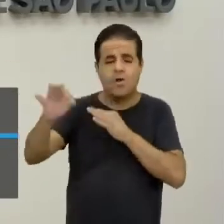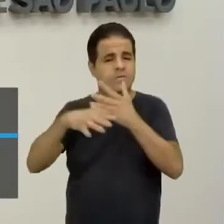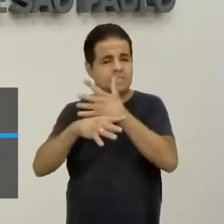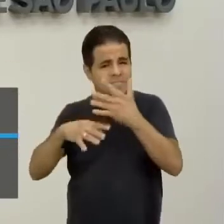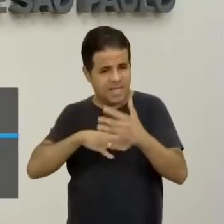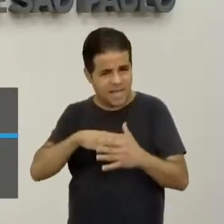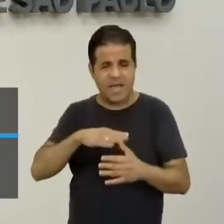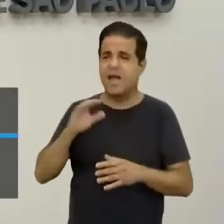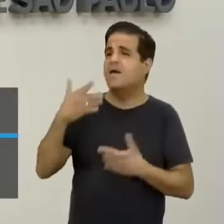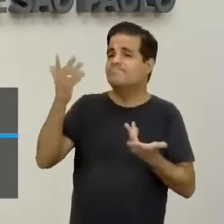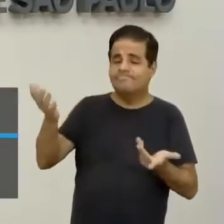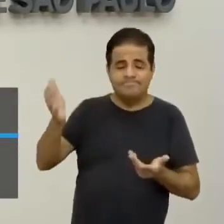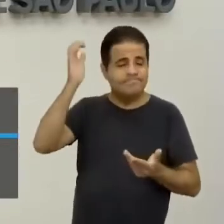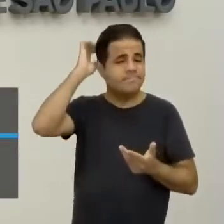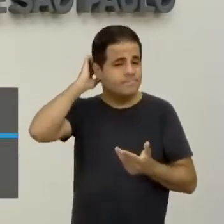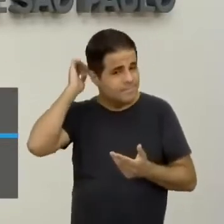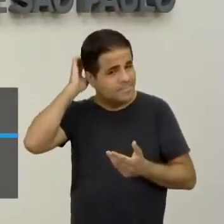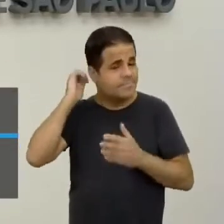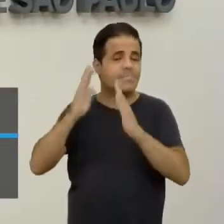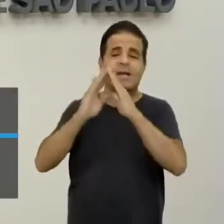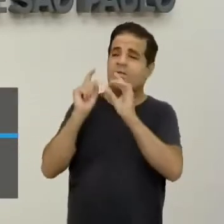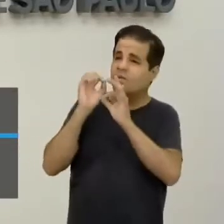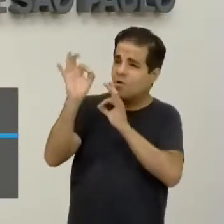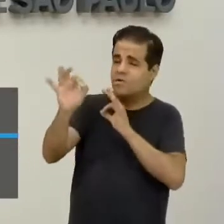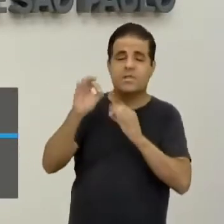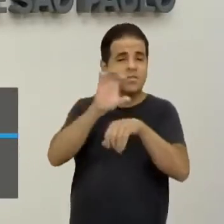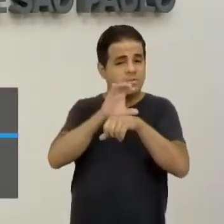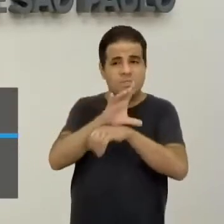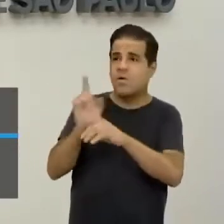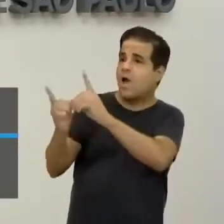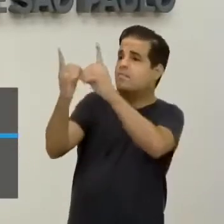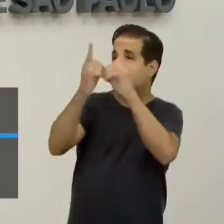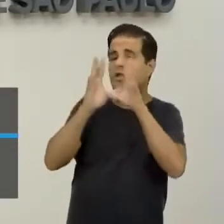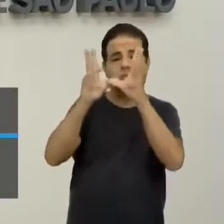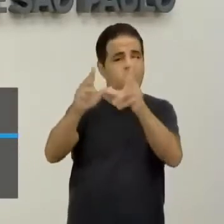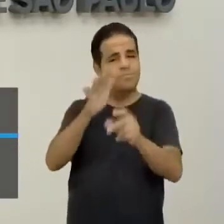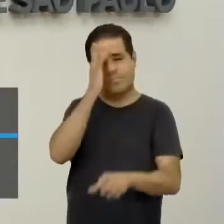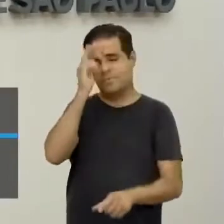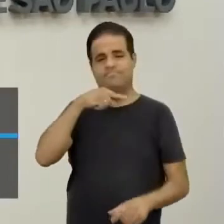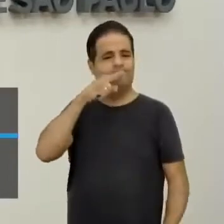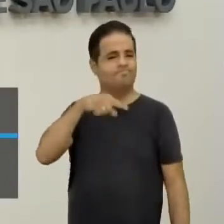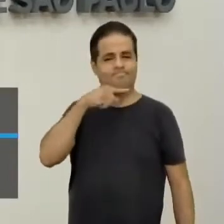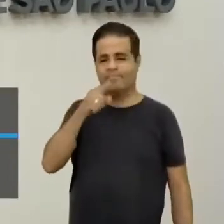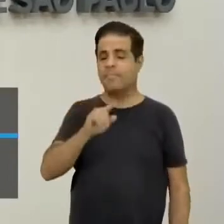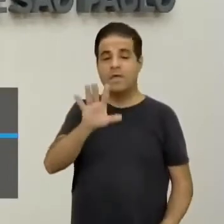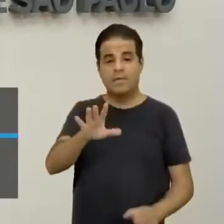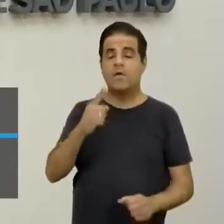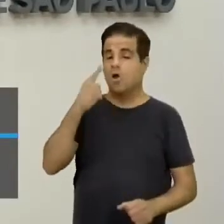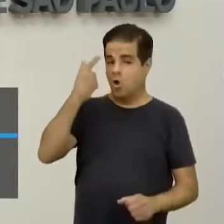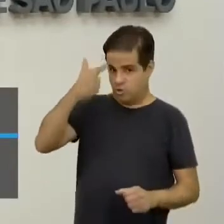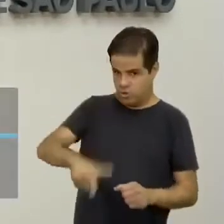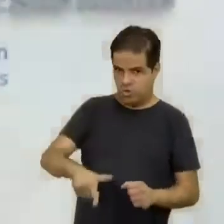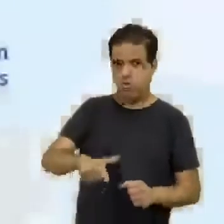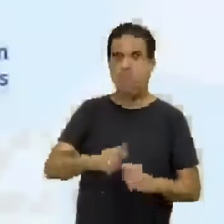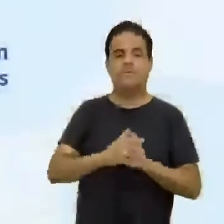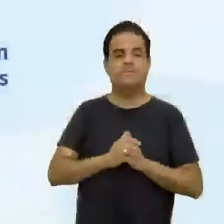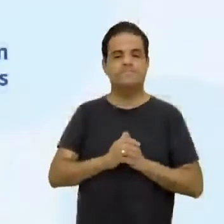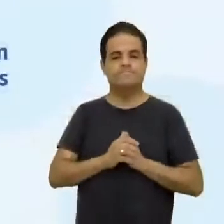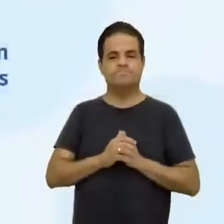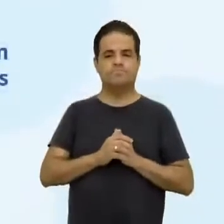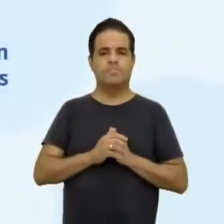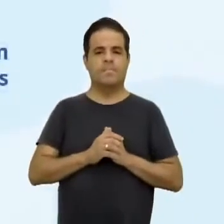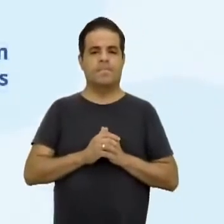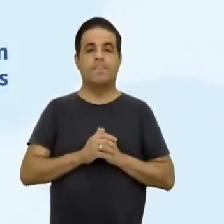urbanos. Então, ainda, essa constituição, ela não atende a todos os cidadãos, né. E a gente pode voltar um pouquinho na tela, por